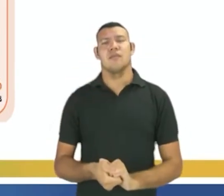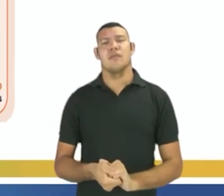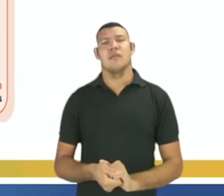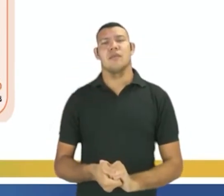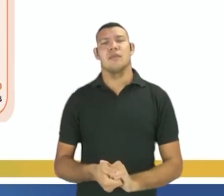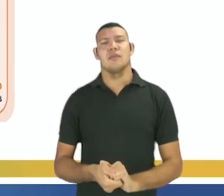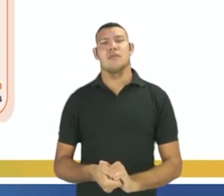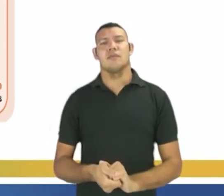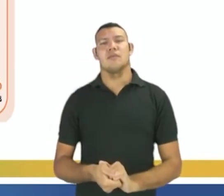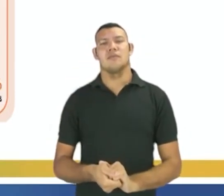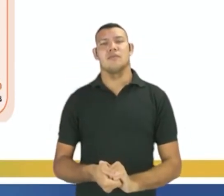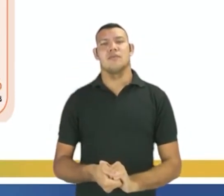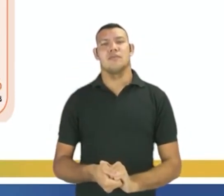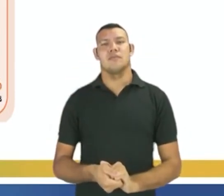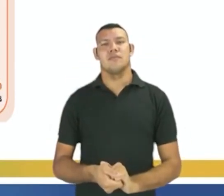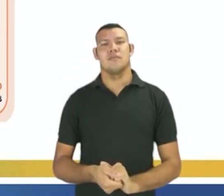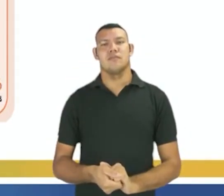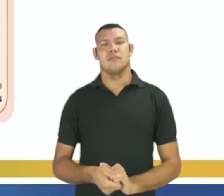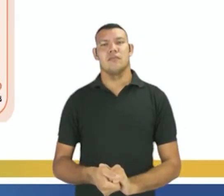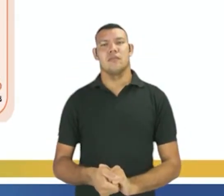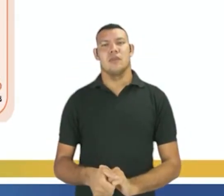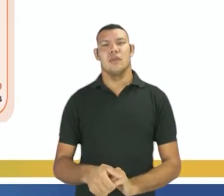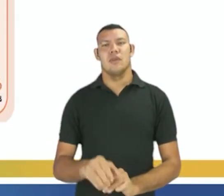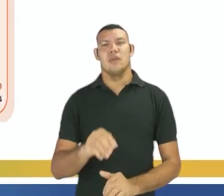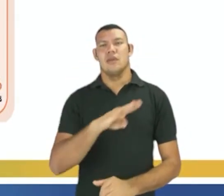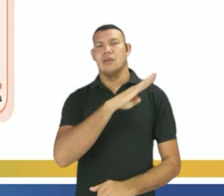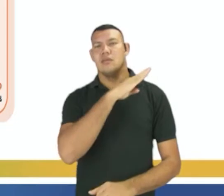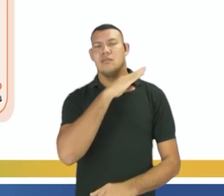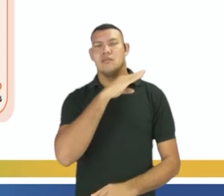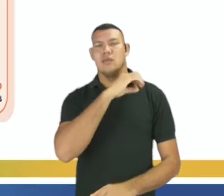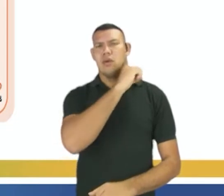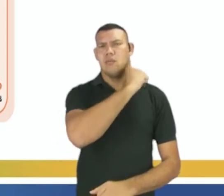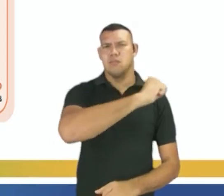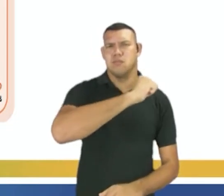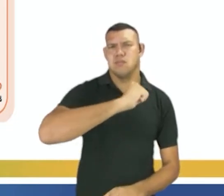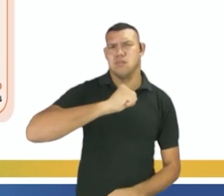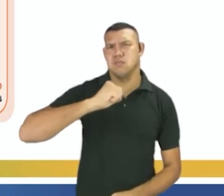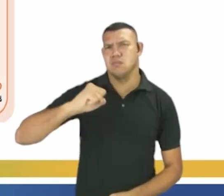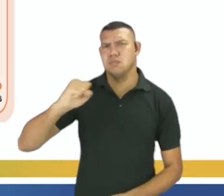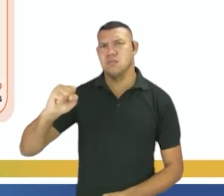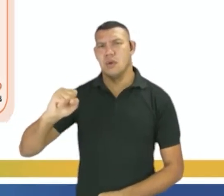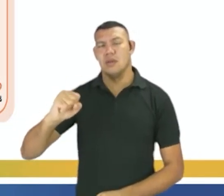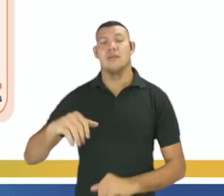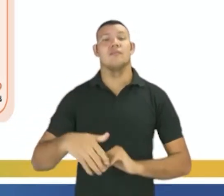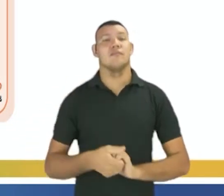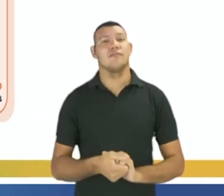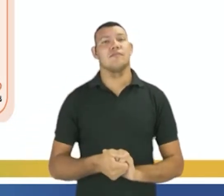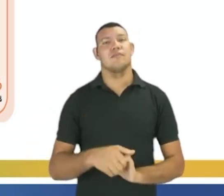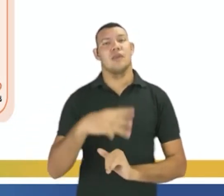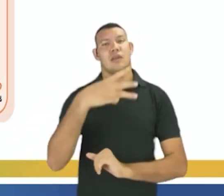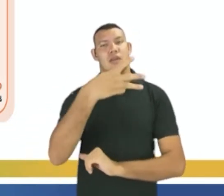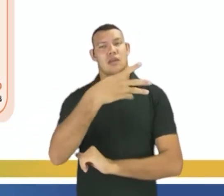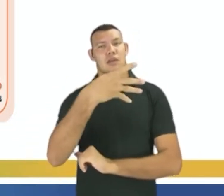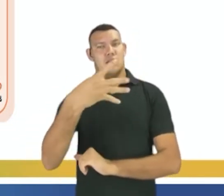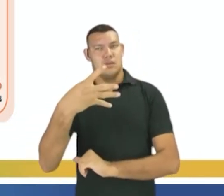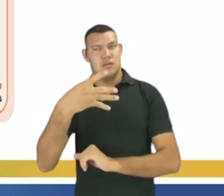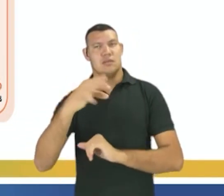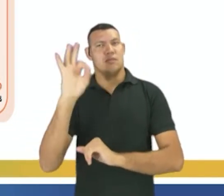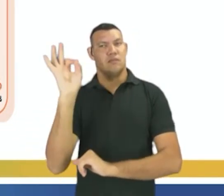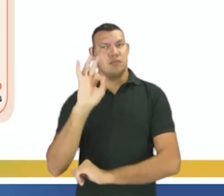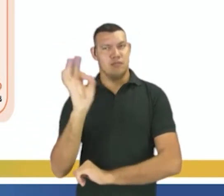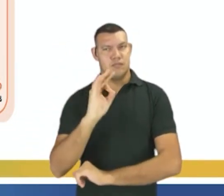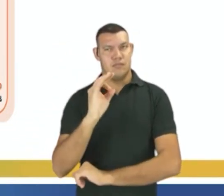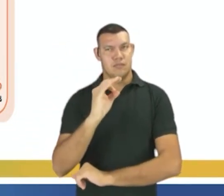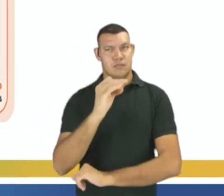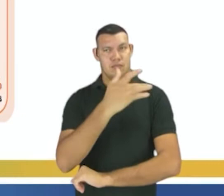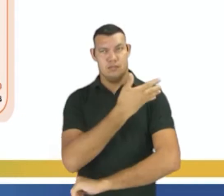100 mil jovens em 2017, a gente vai ter um total aí de 34%